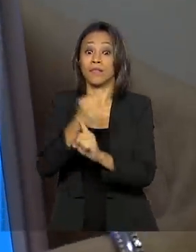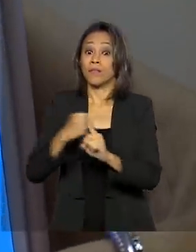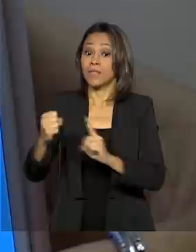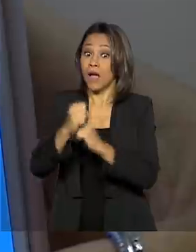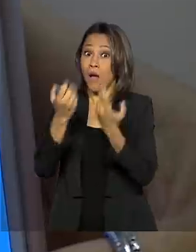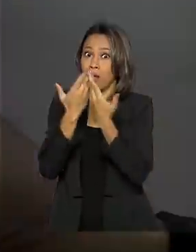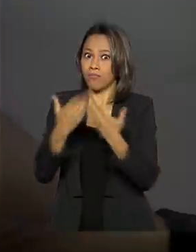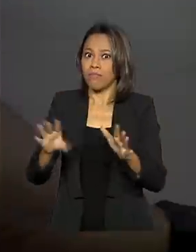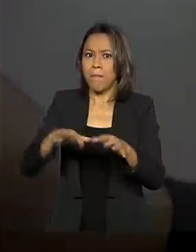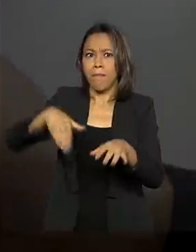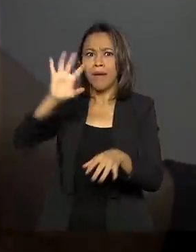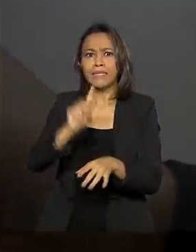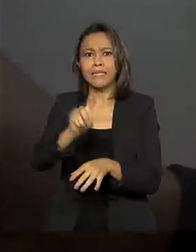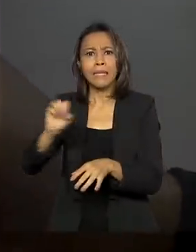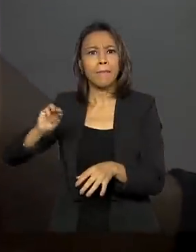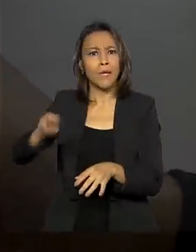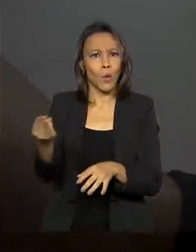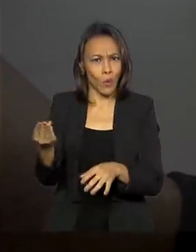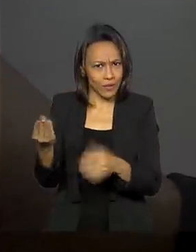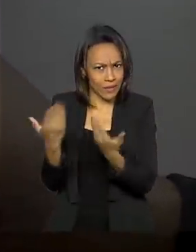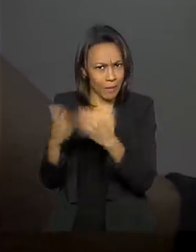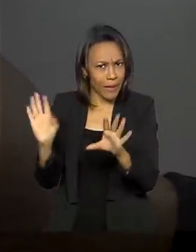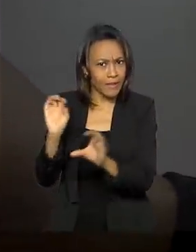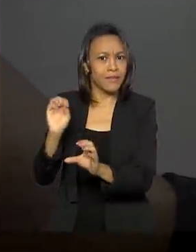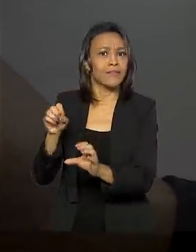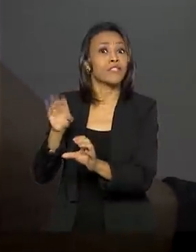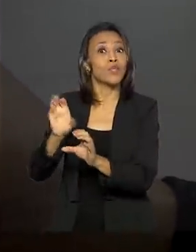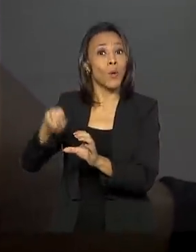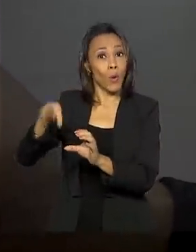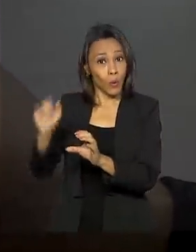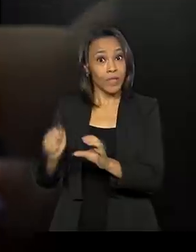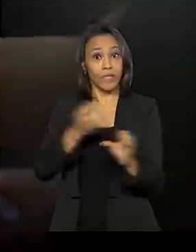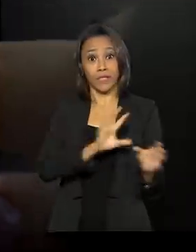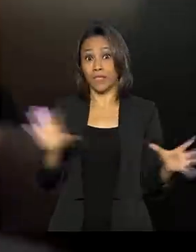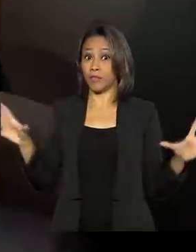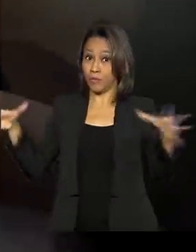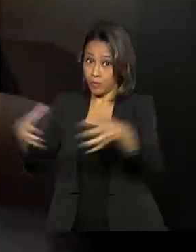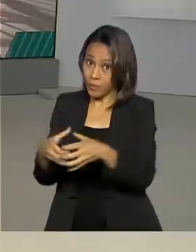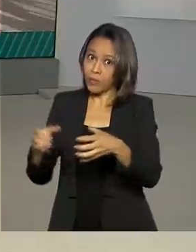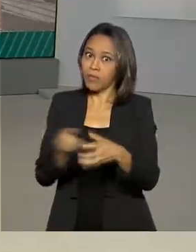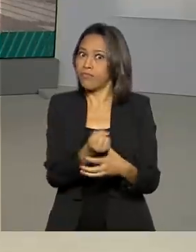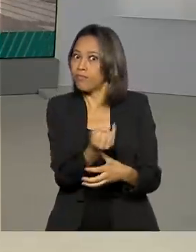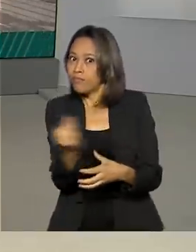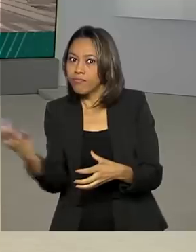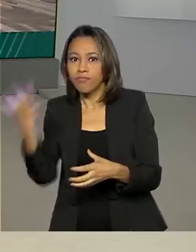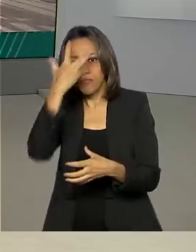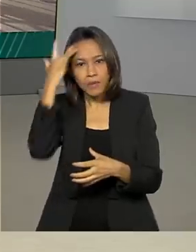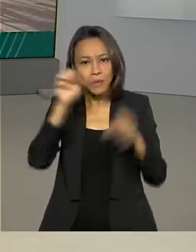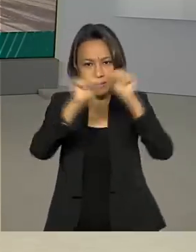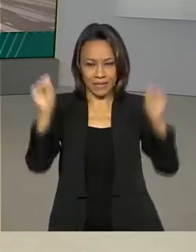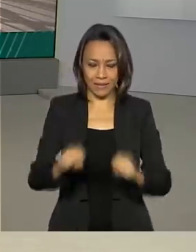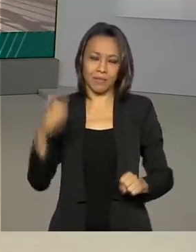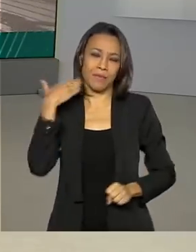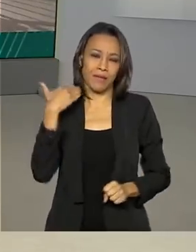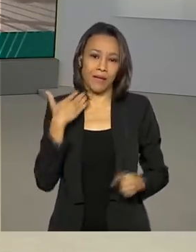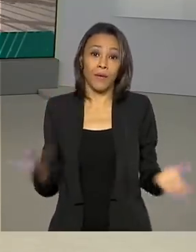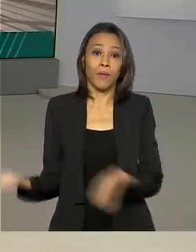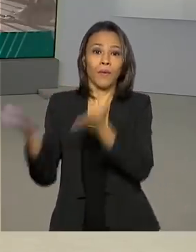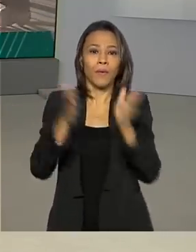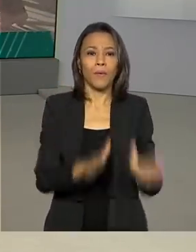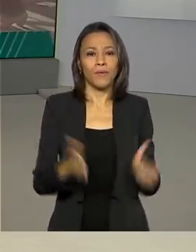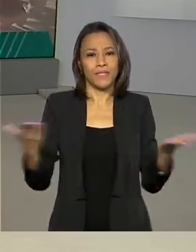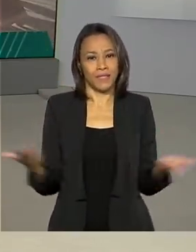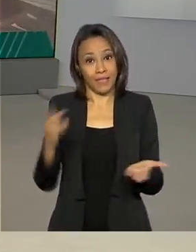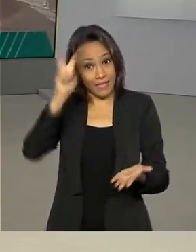milhões de contas abertas e inclui milhões de brasileiros no sistema bancário. Hoje é quinta-feira, 5 de